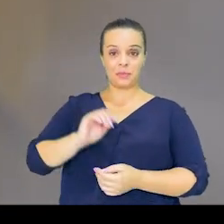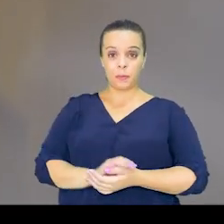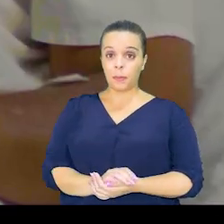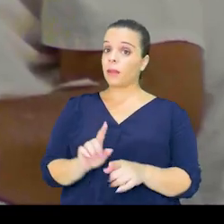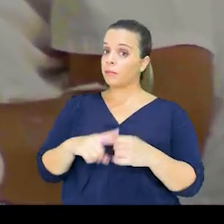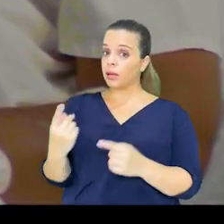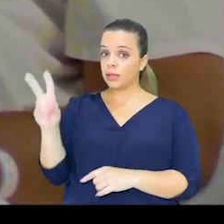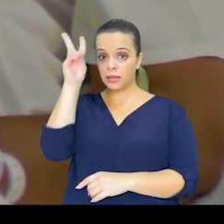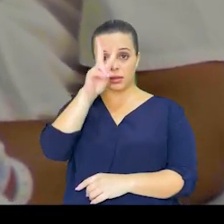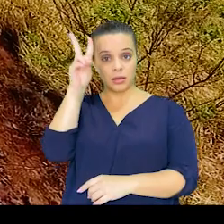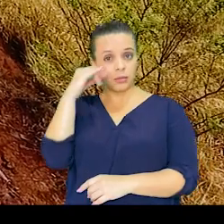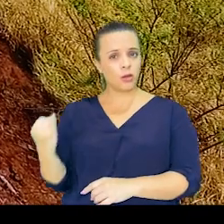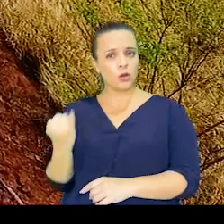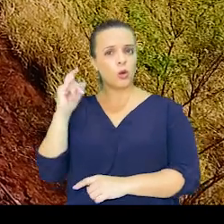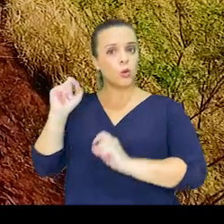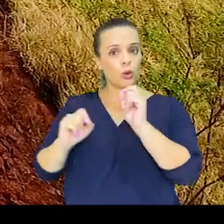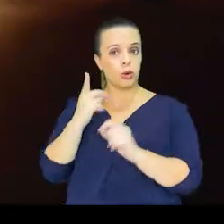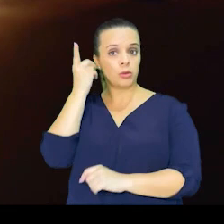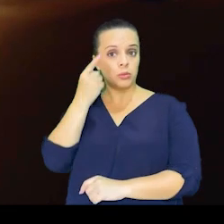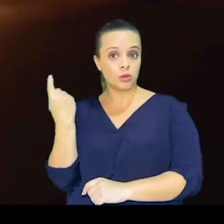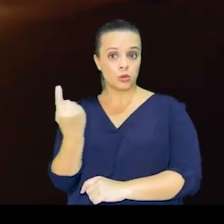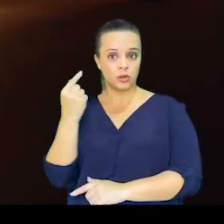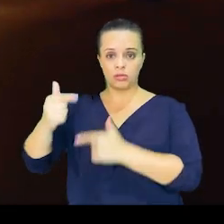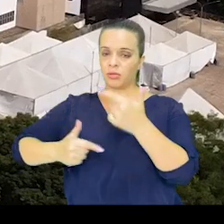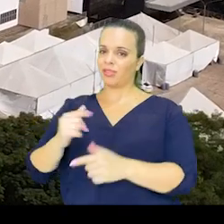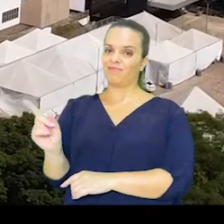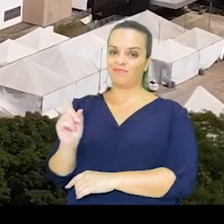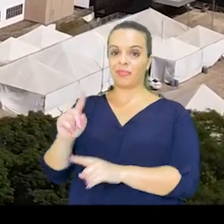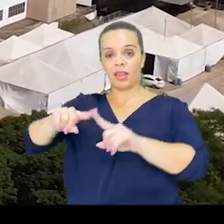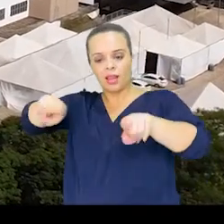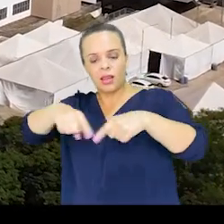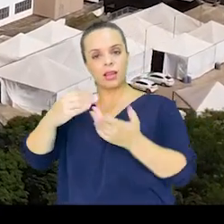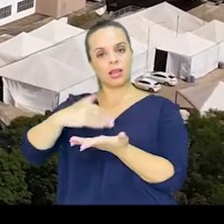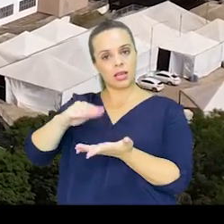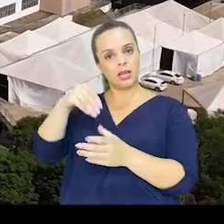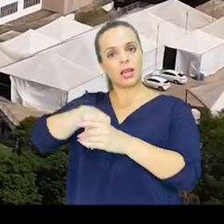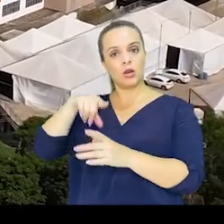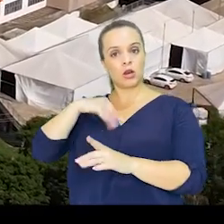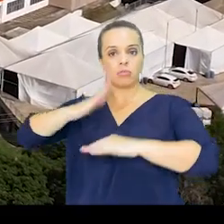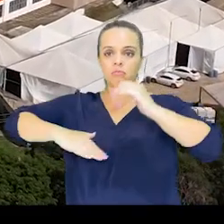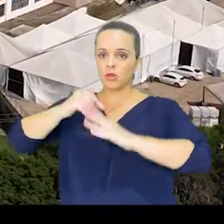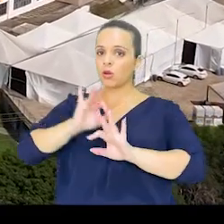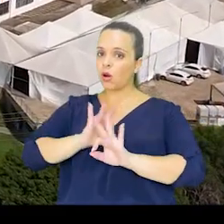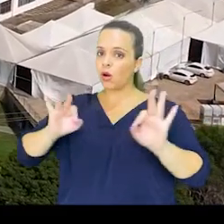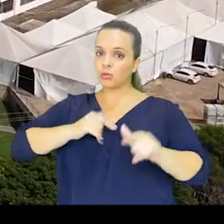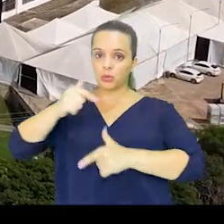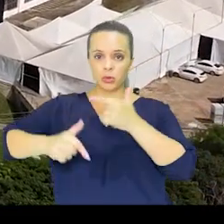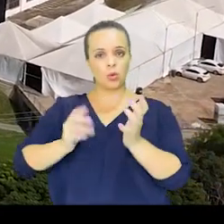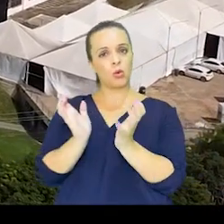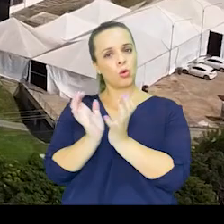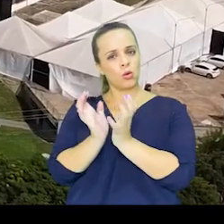-grossense. Vale lembrar que os parlamentares não fazem tudo sozinhos. Nos gabinetes tem muita gente boa trabalhando, uma equipe